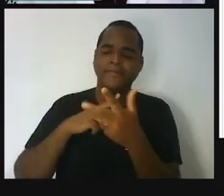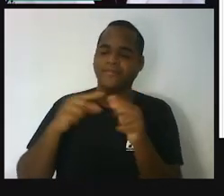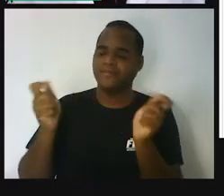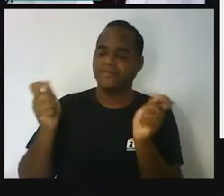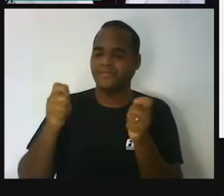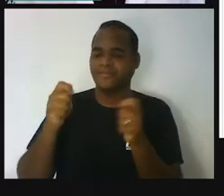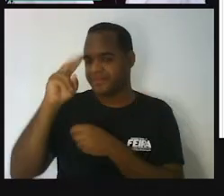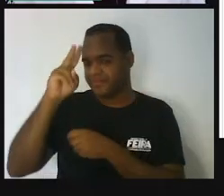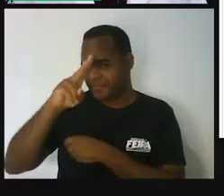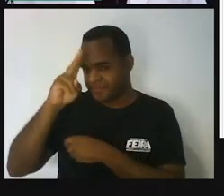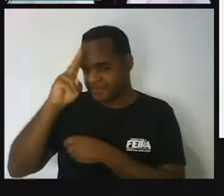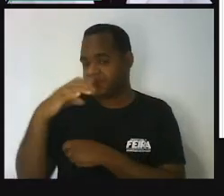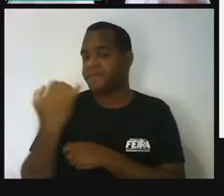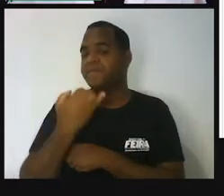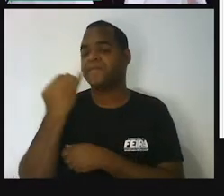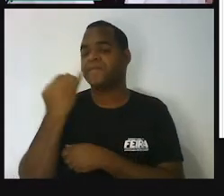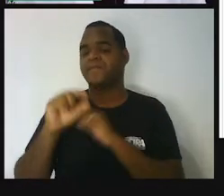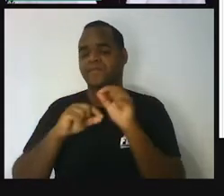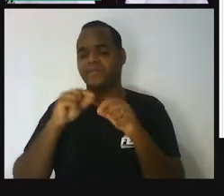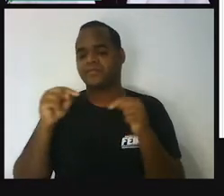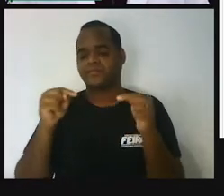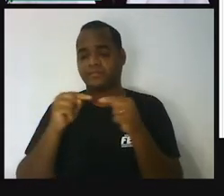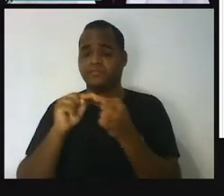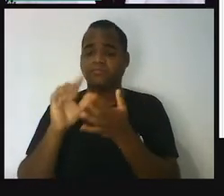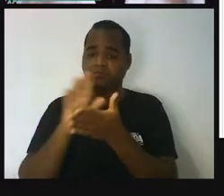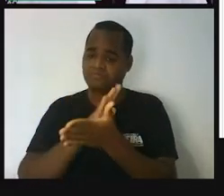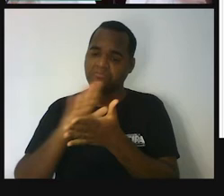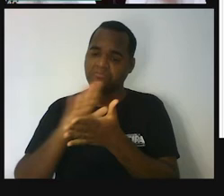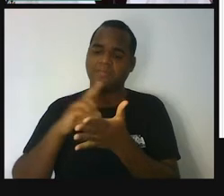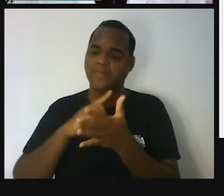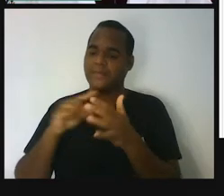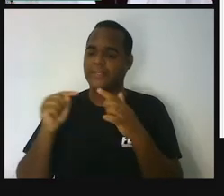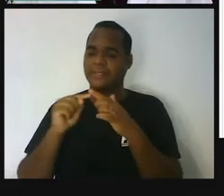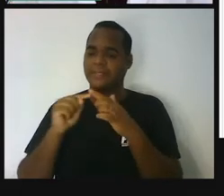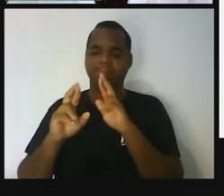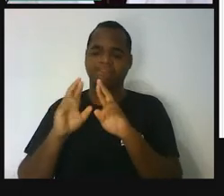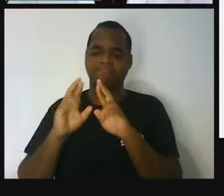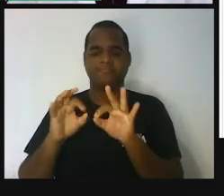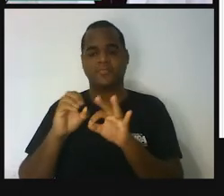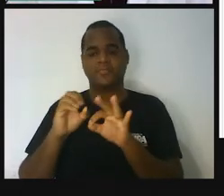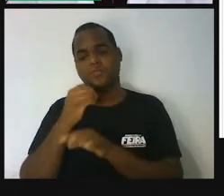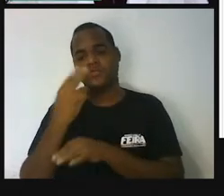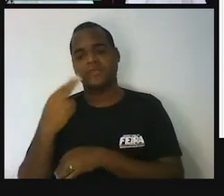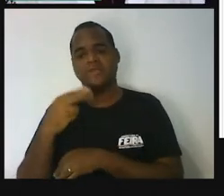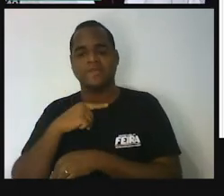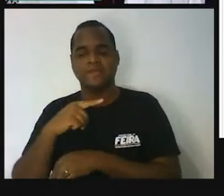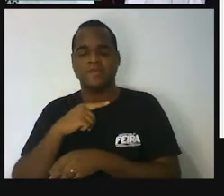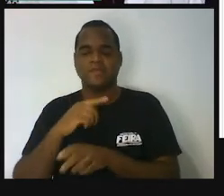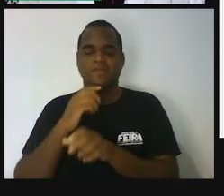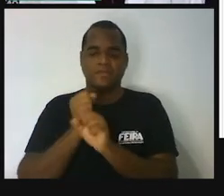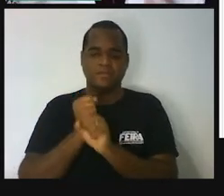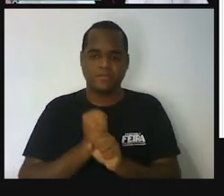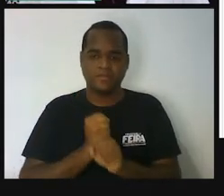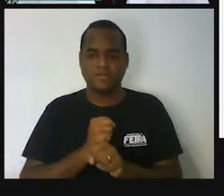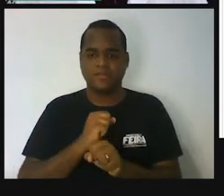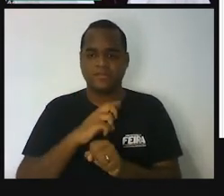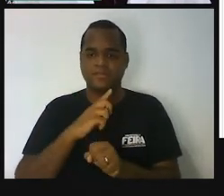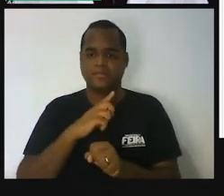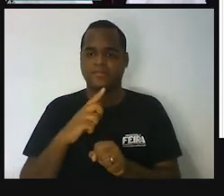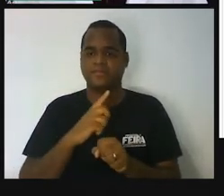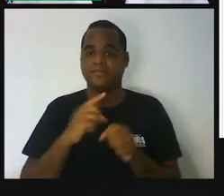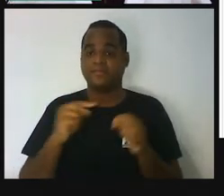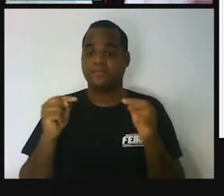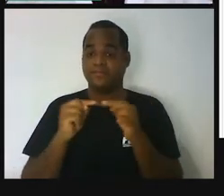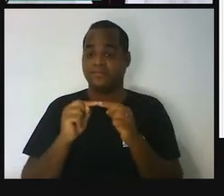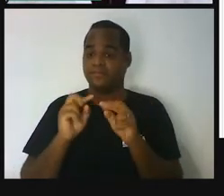faz lembrar, né? De elementos que tem forma ou tem medida. Por exemplo, eu estou aqui diante de